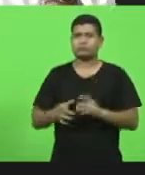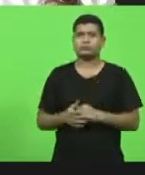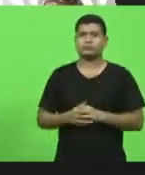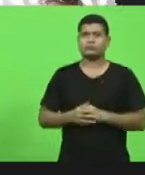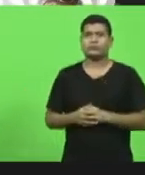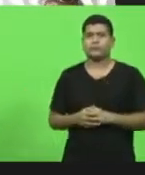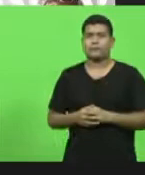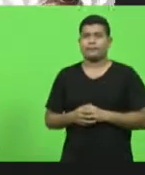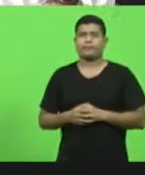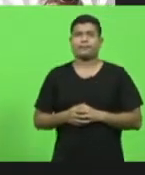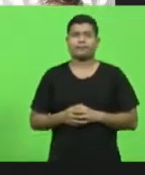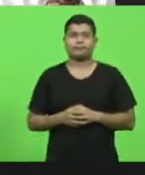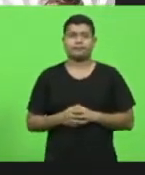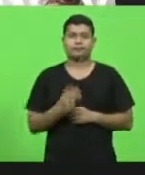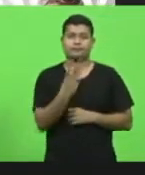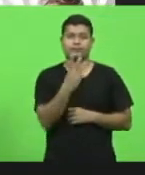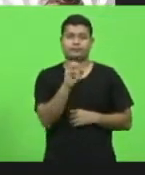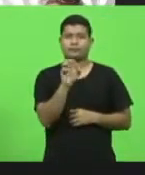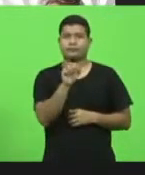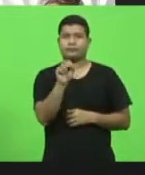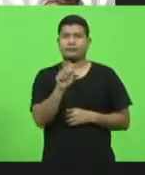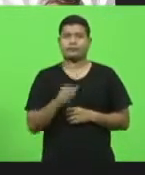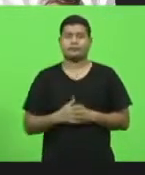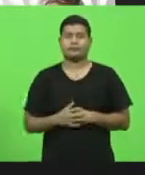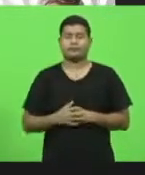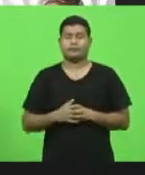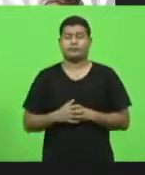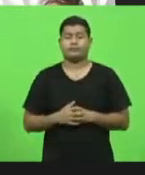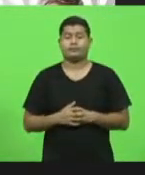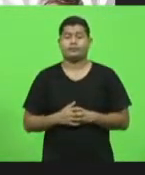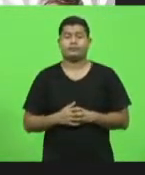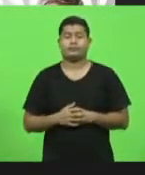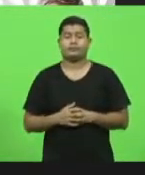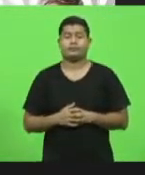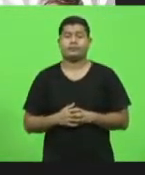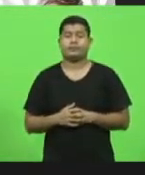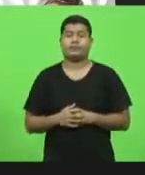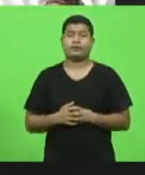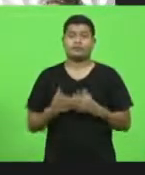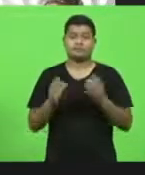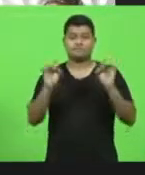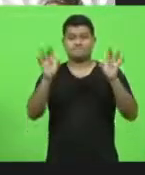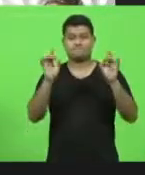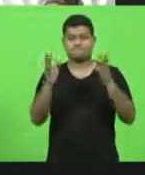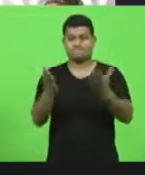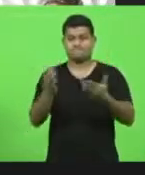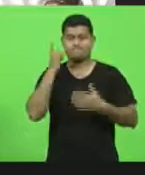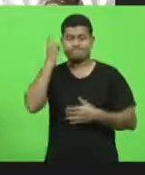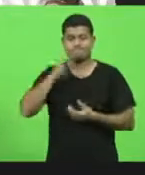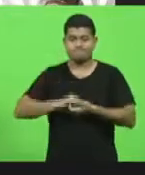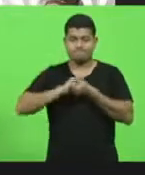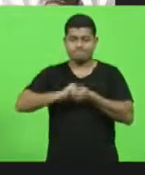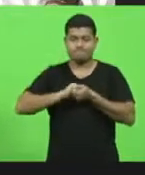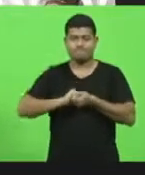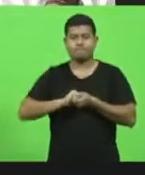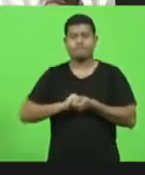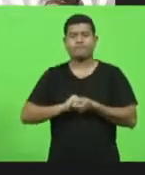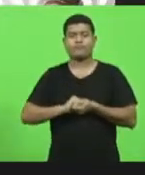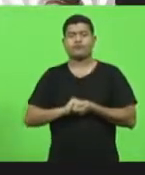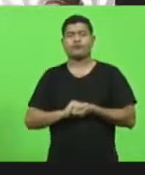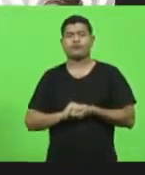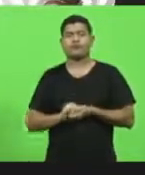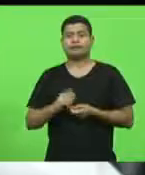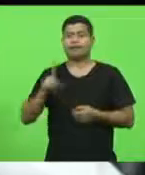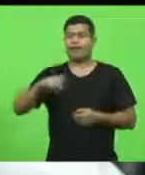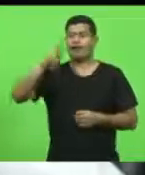30 segundos então para concluir, deputado Vicente. Senhoras deputados, especialmente o deputado Valdir Cobalquini, essa história